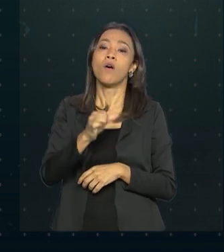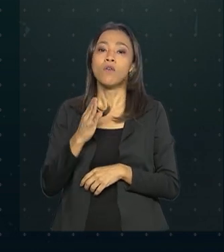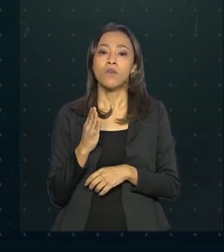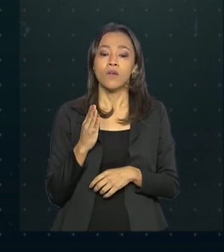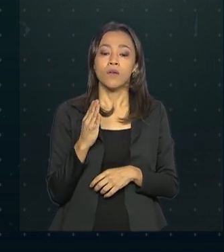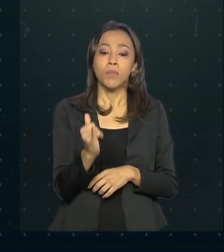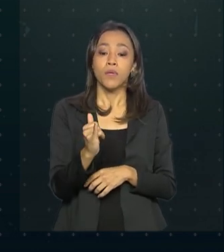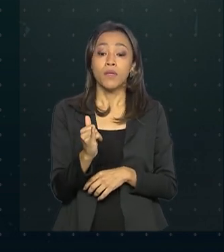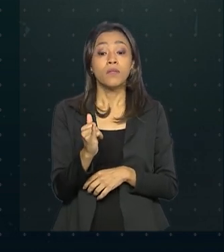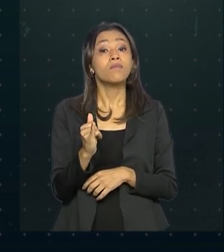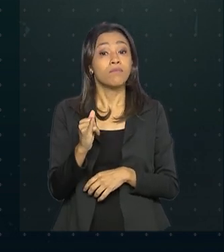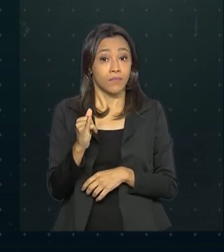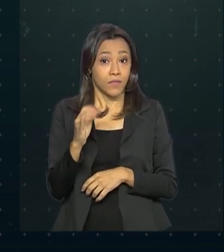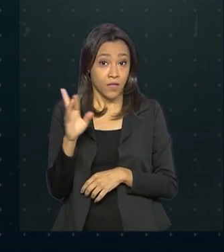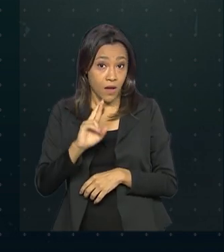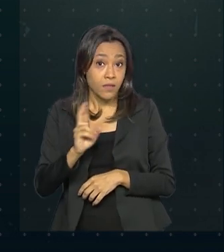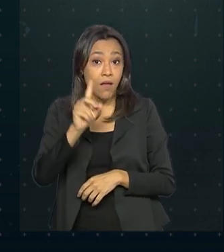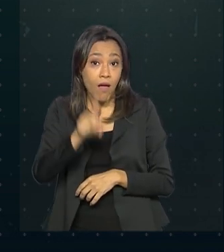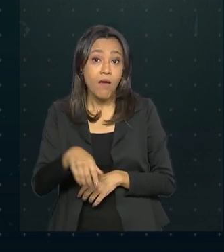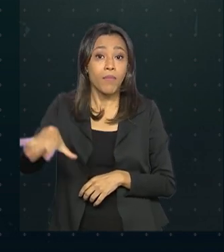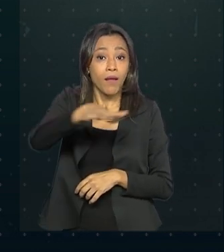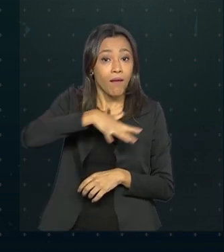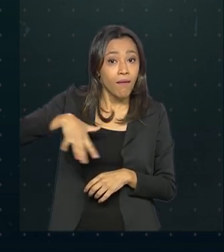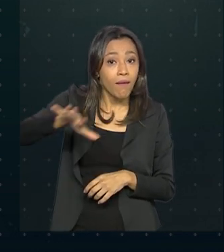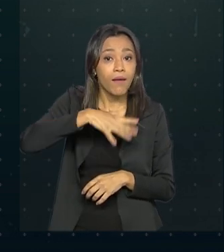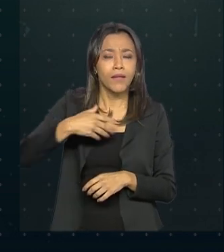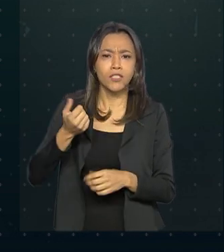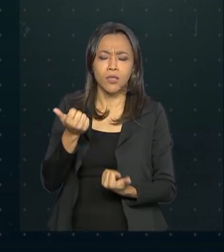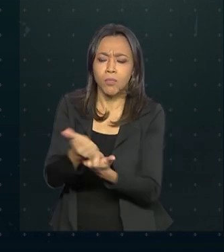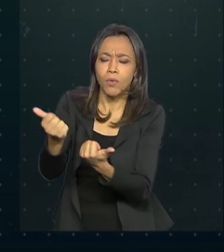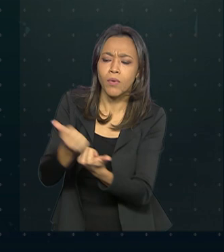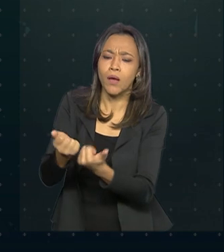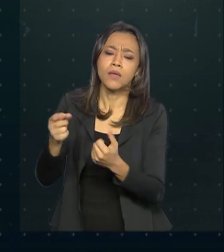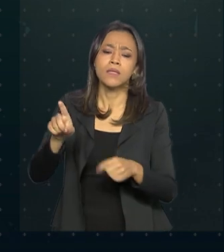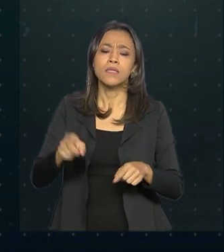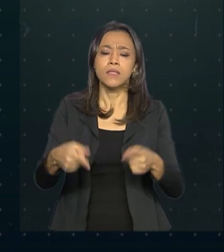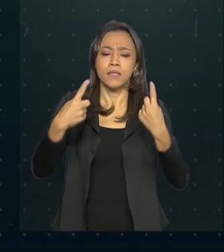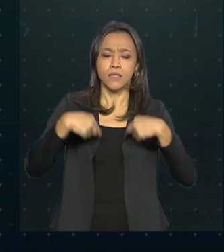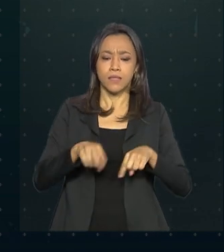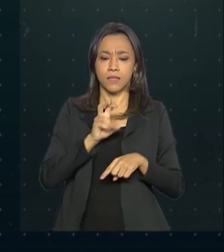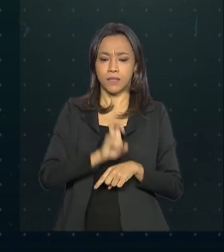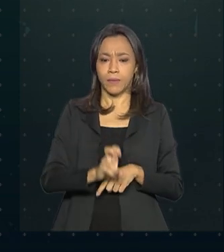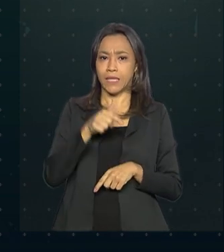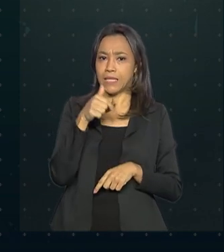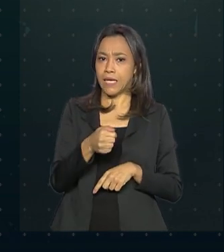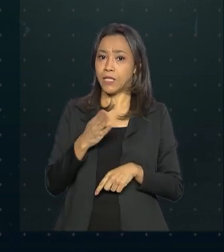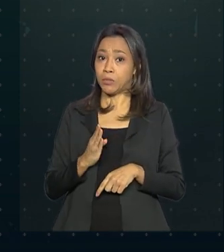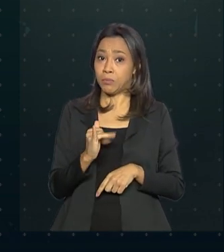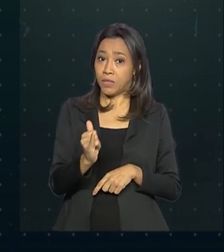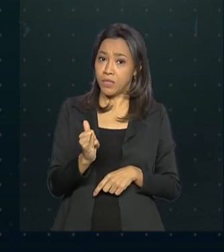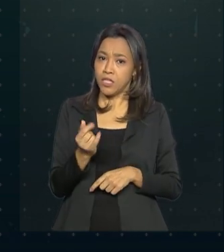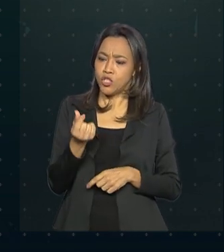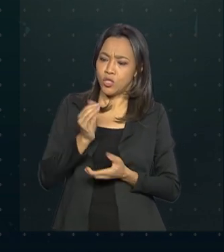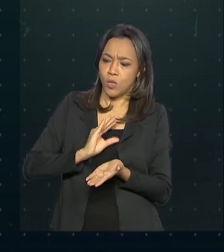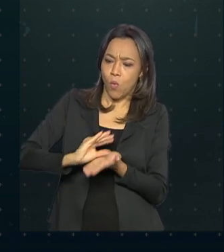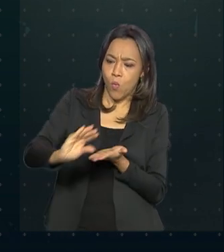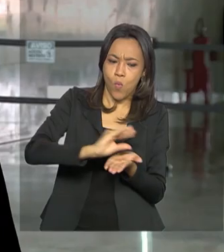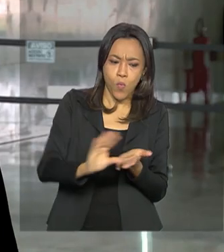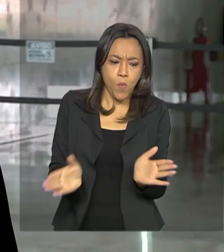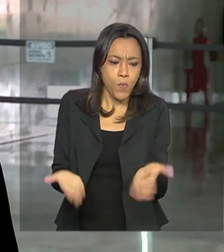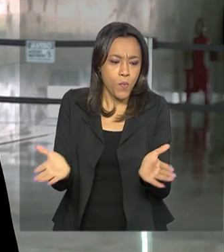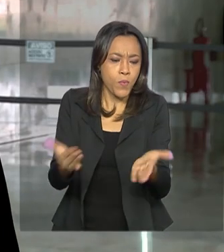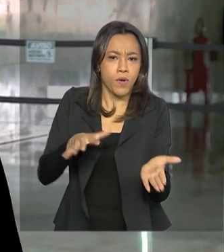destinados para custeio e comercialização e 57 bilhões para investimentos nos diversos setores do agronegócio.